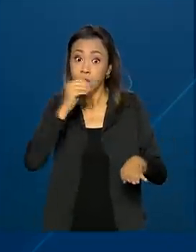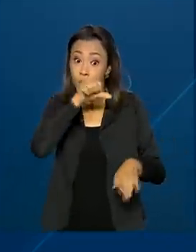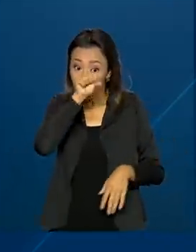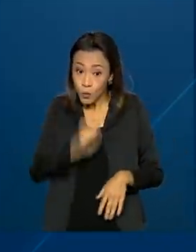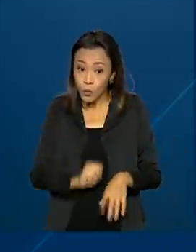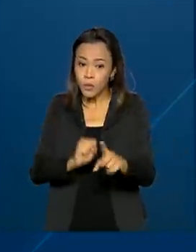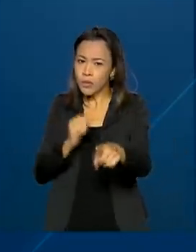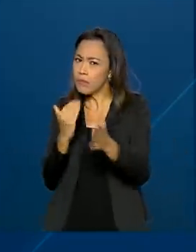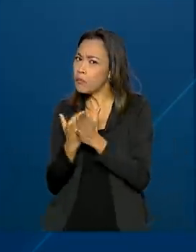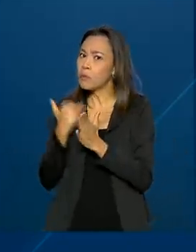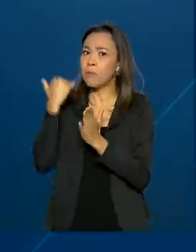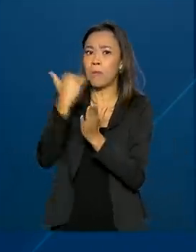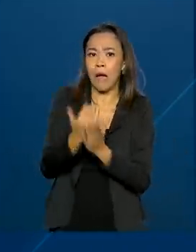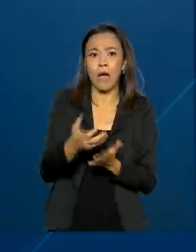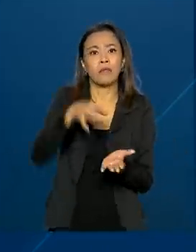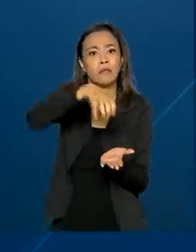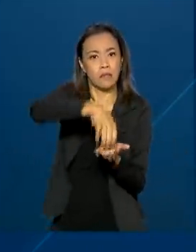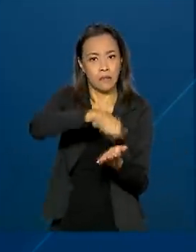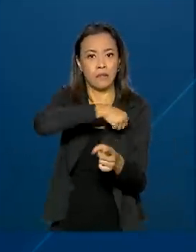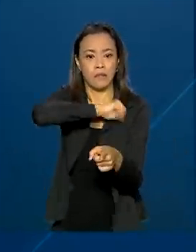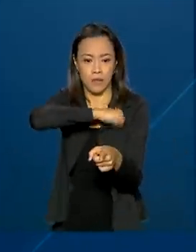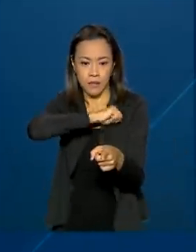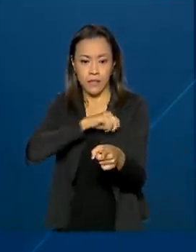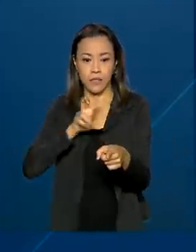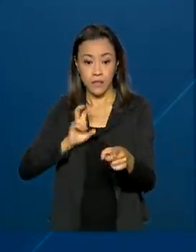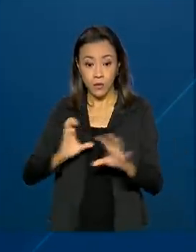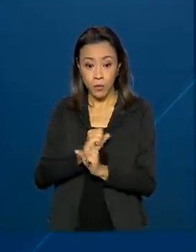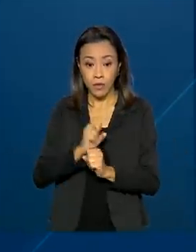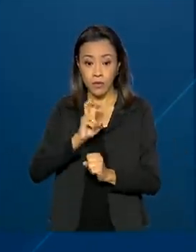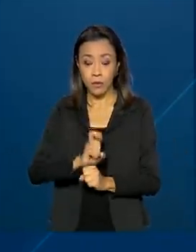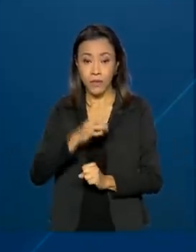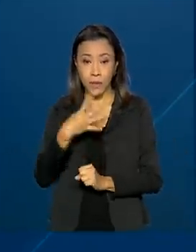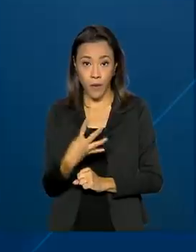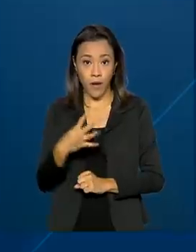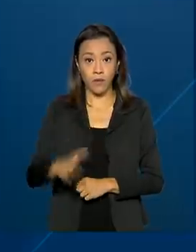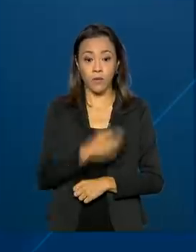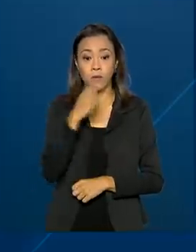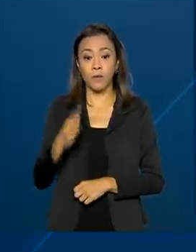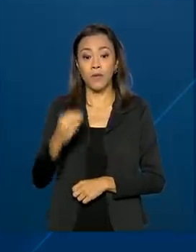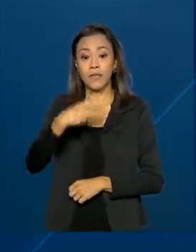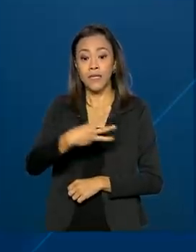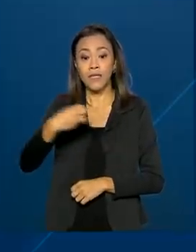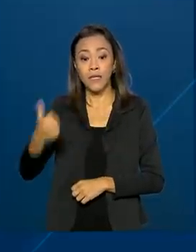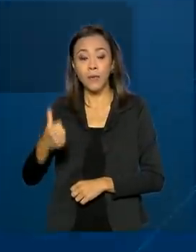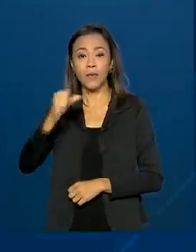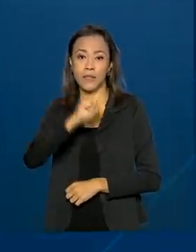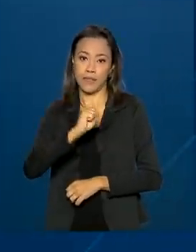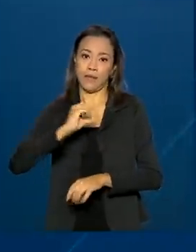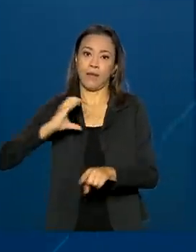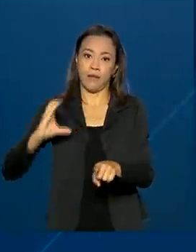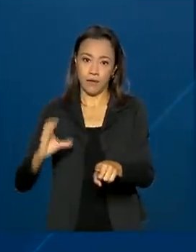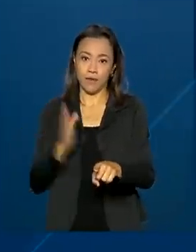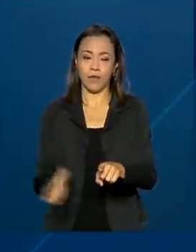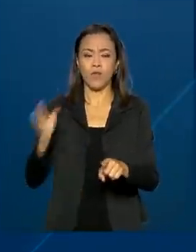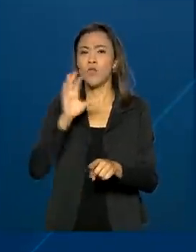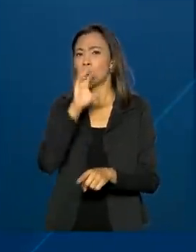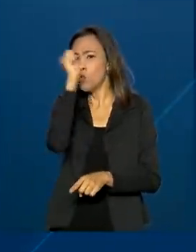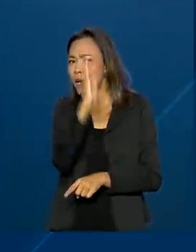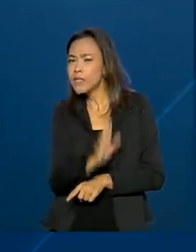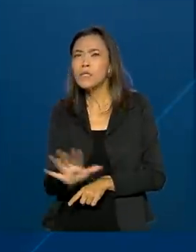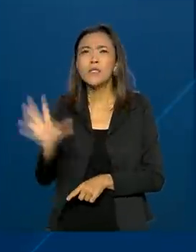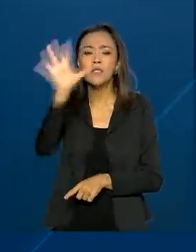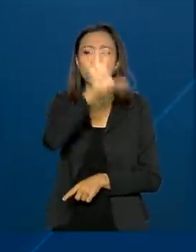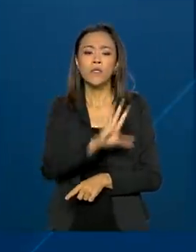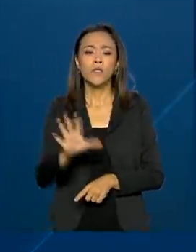mais delegacias especializadas. São 54 ao todo, sendo 31 em Santa Catarina. Em todo o país, são